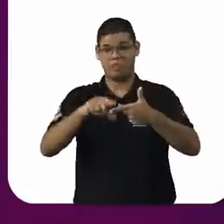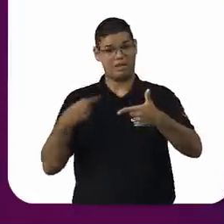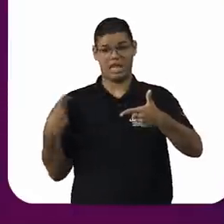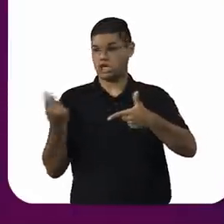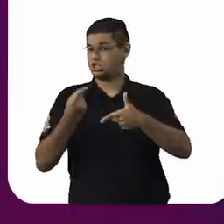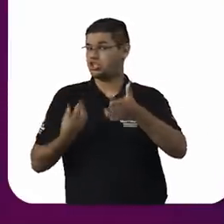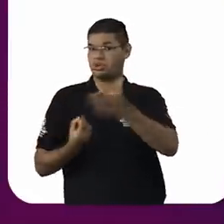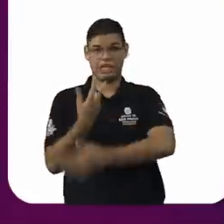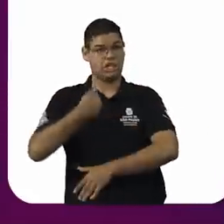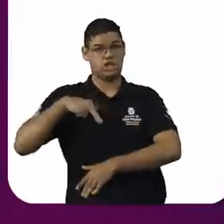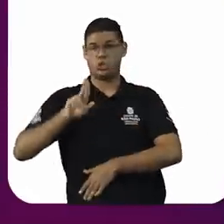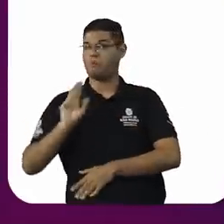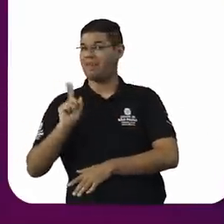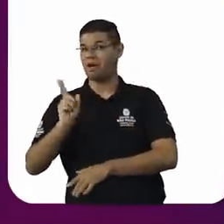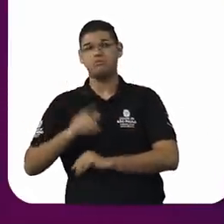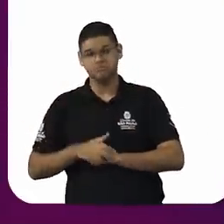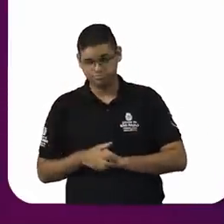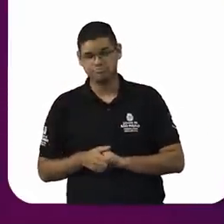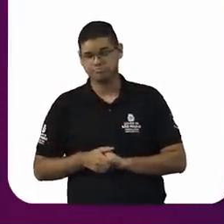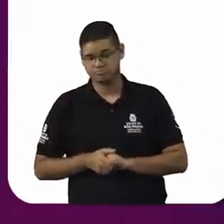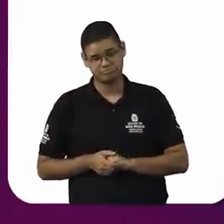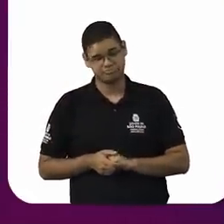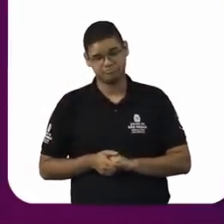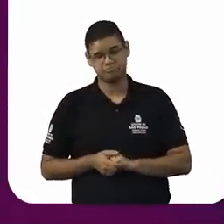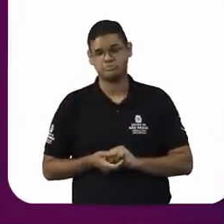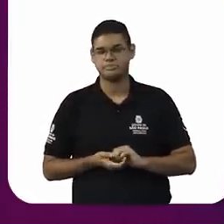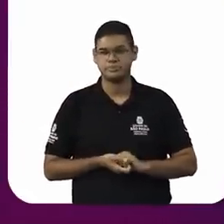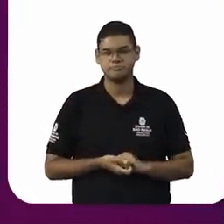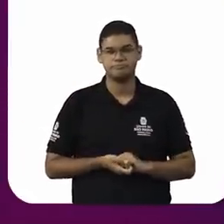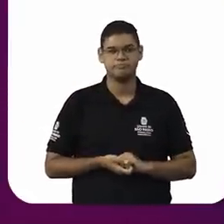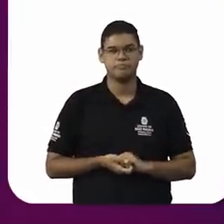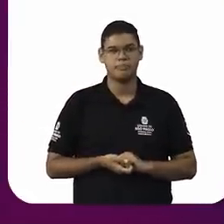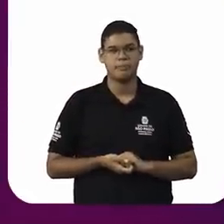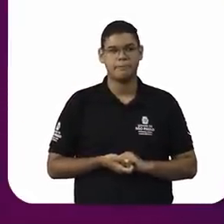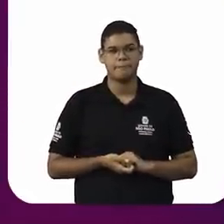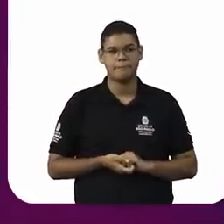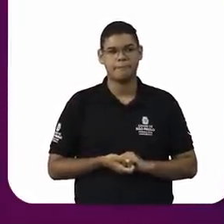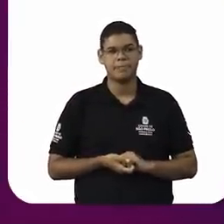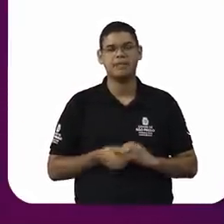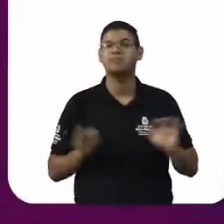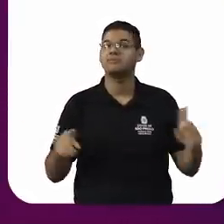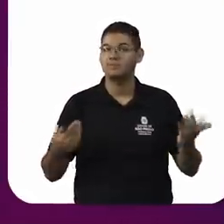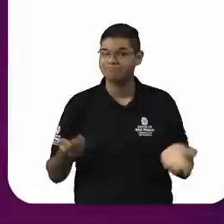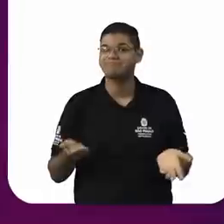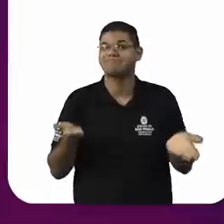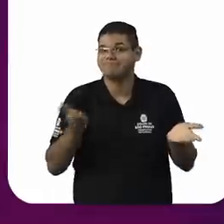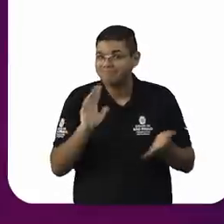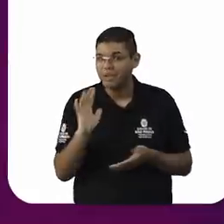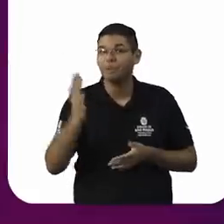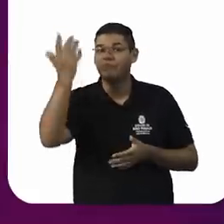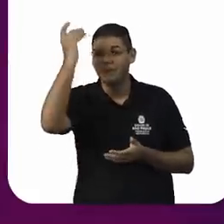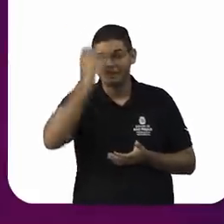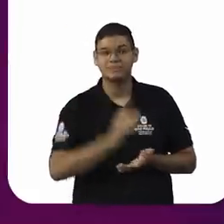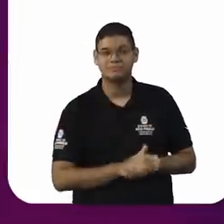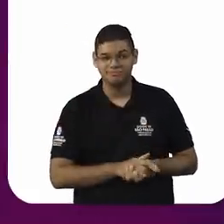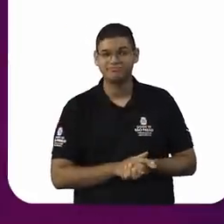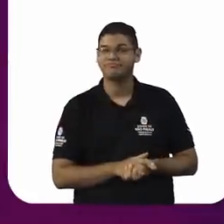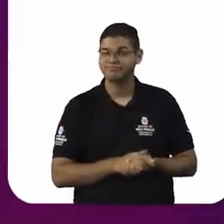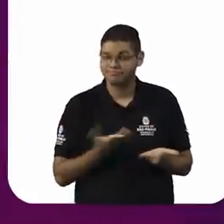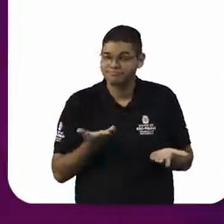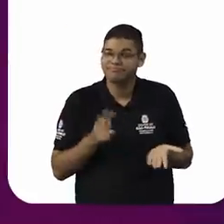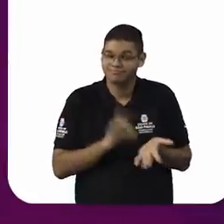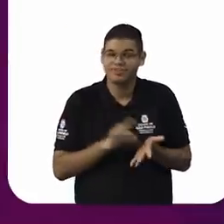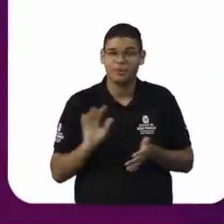E há um aspecto... Babá, permita. Permita. impertinente interrupção.